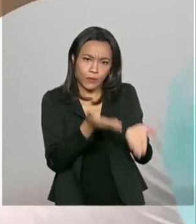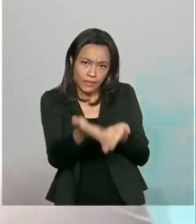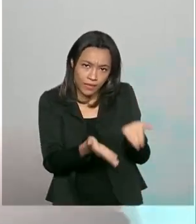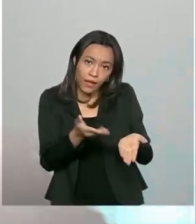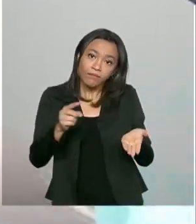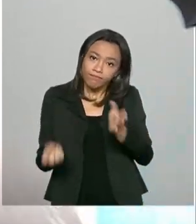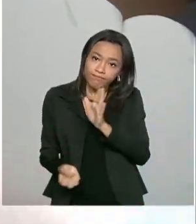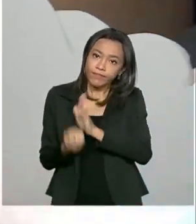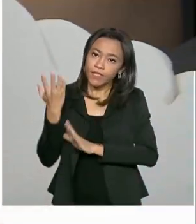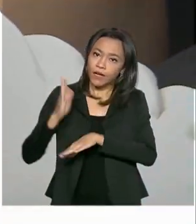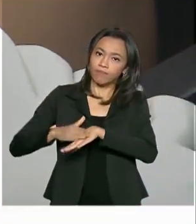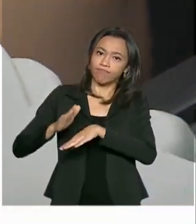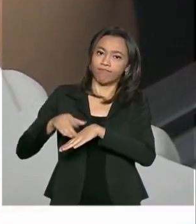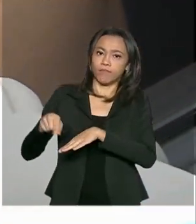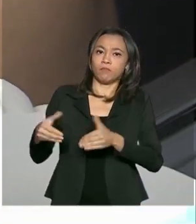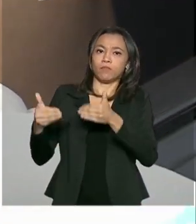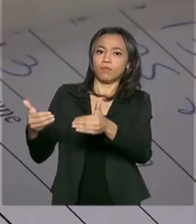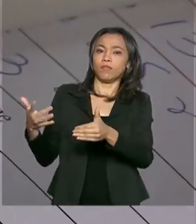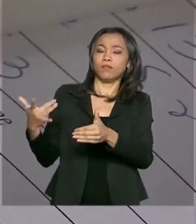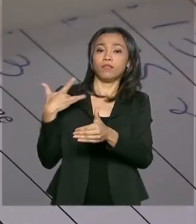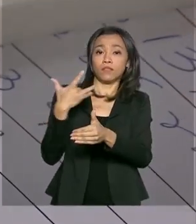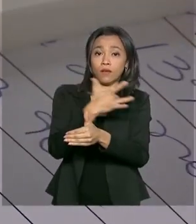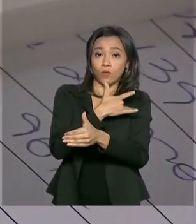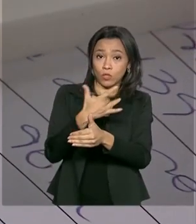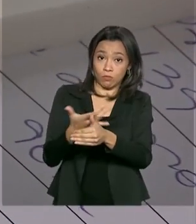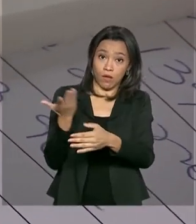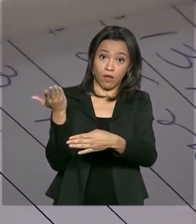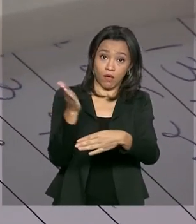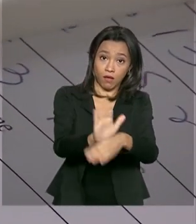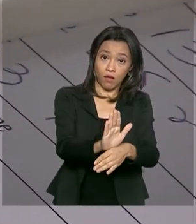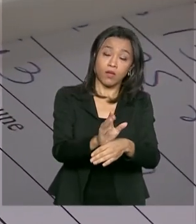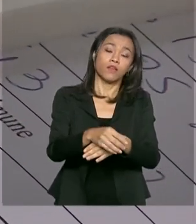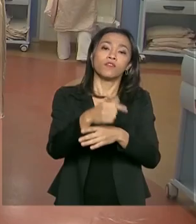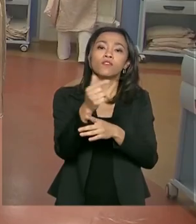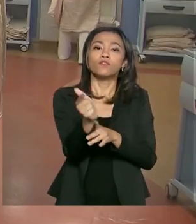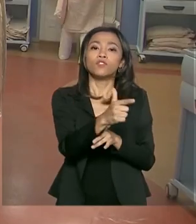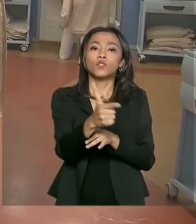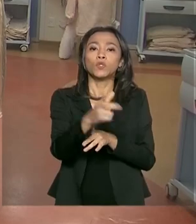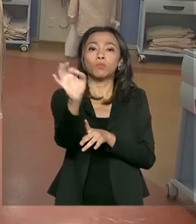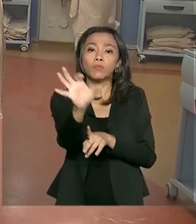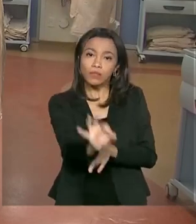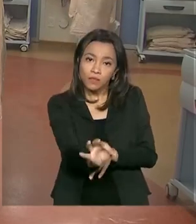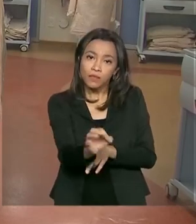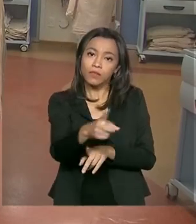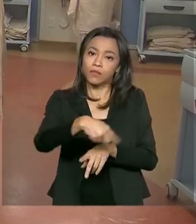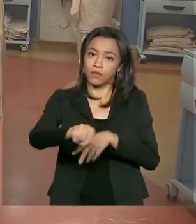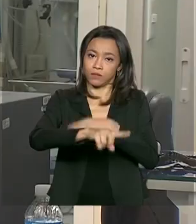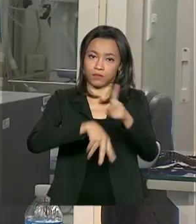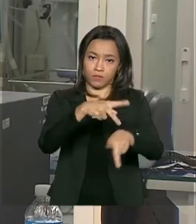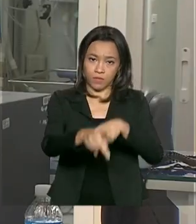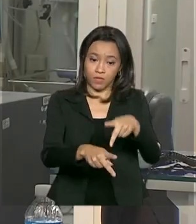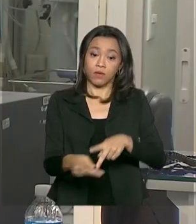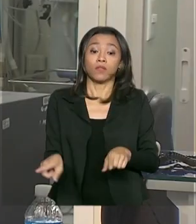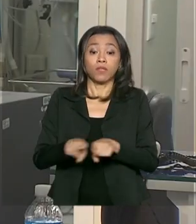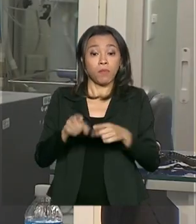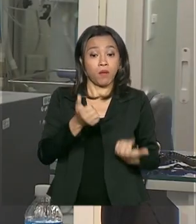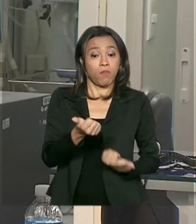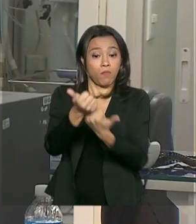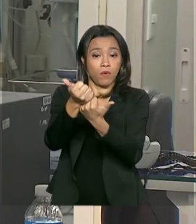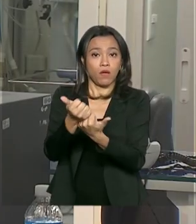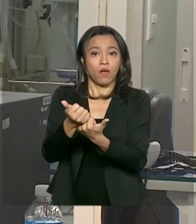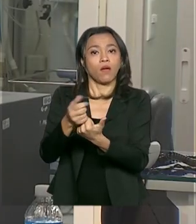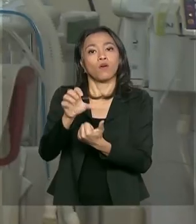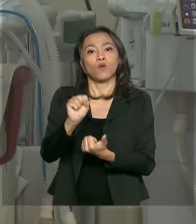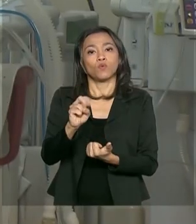pelo Ministério da Saúde para atender 22% da população. E para reforçar o SUS, também houve o